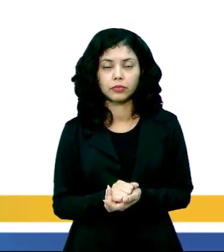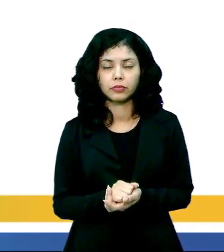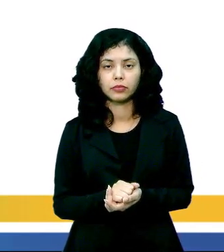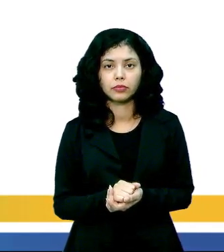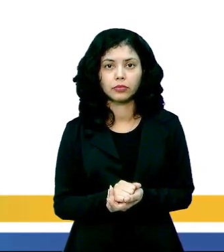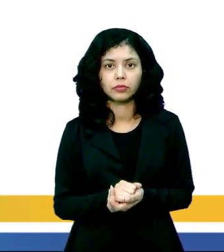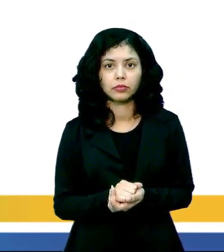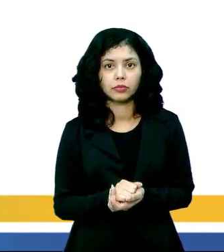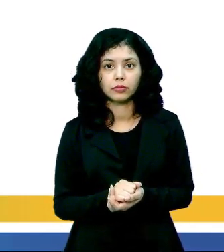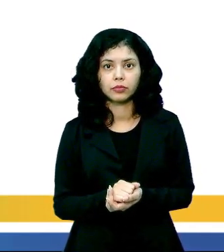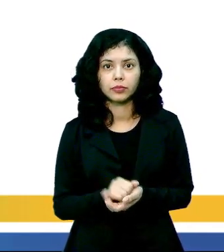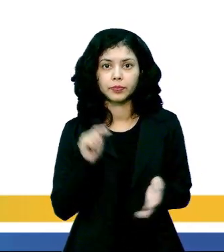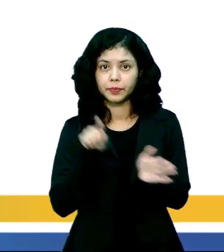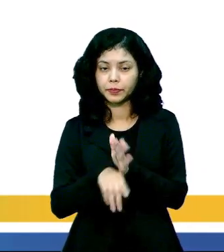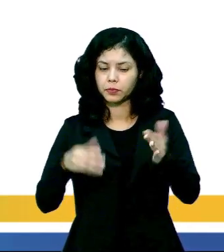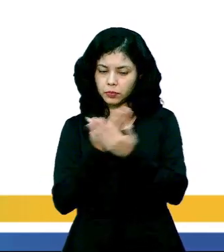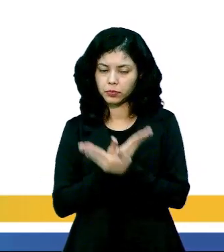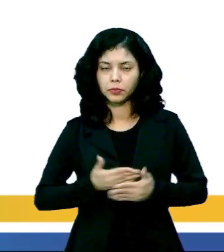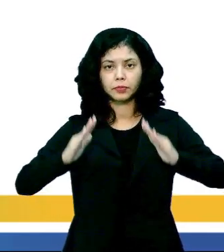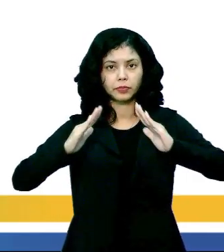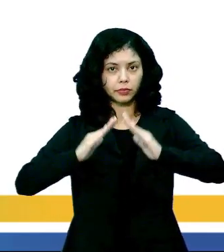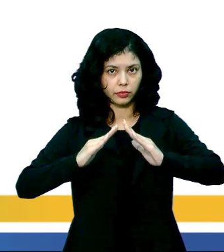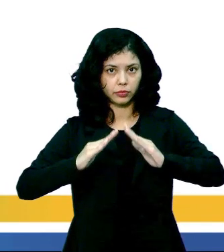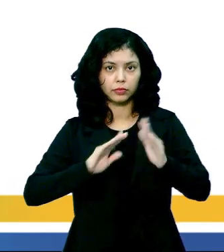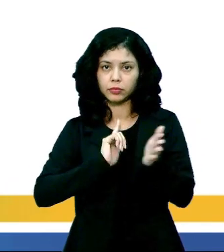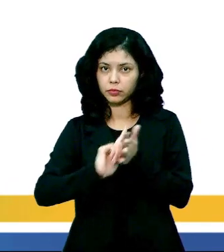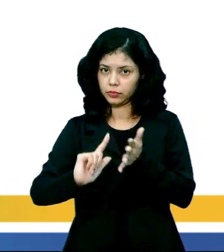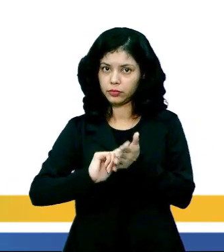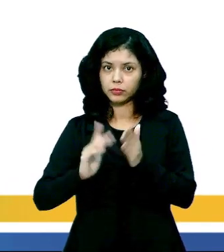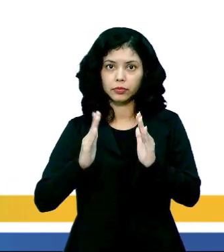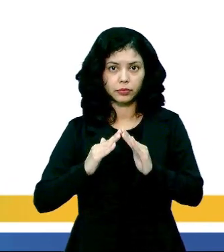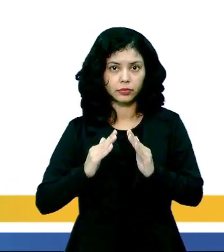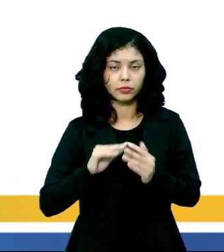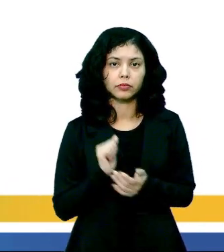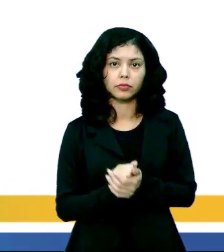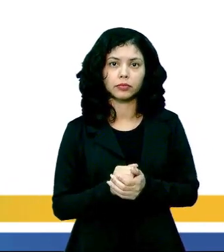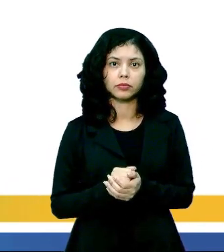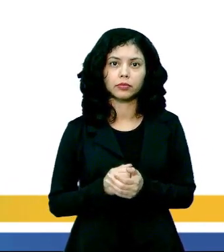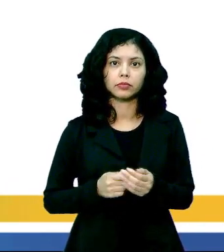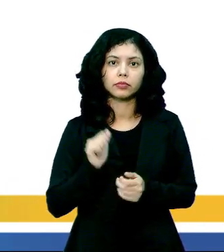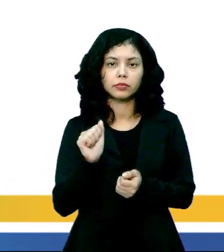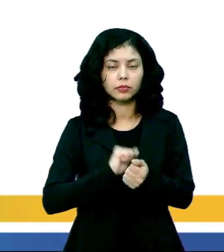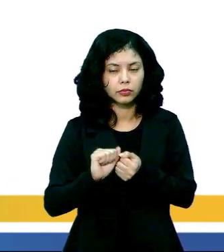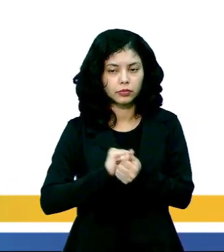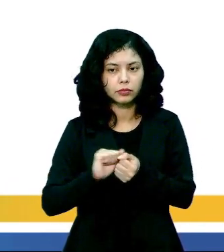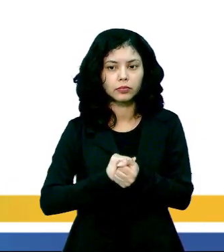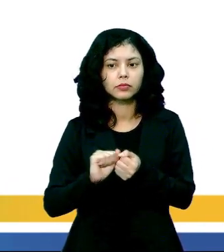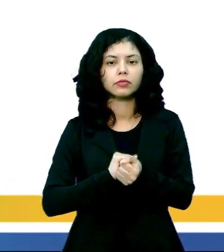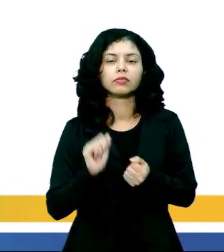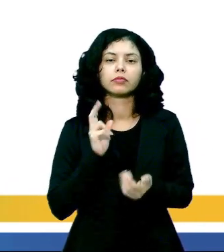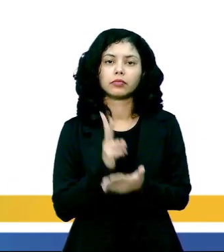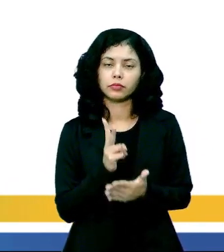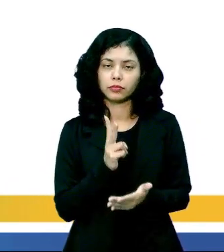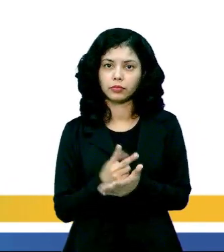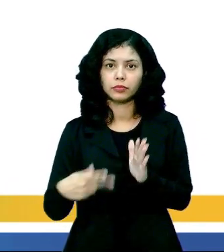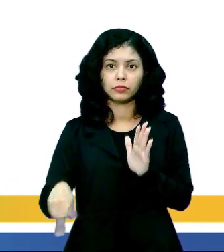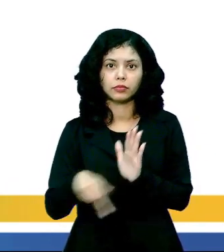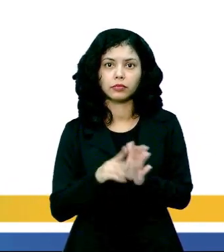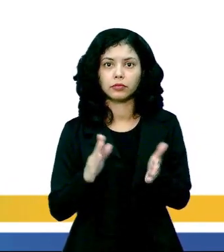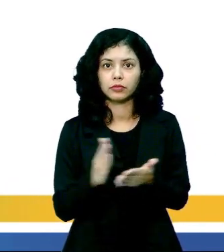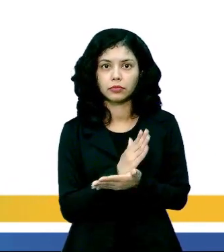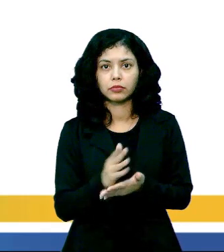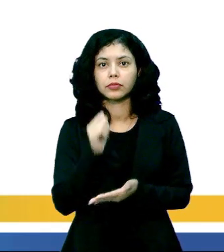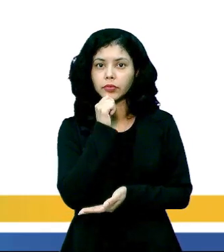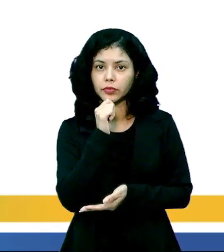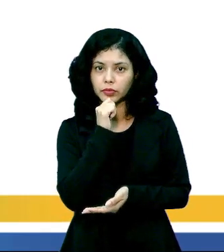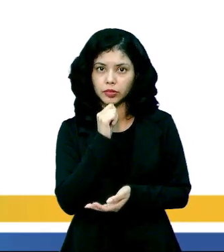né, essa questão do cuidar da casa, da limpeza, lavar uma roupa, lavar uma louça, é algo